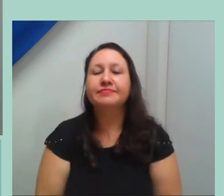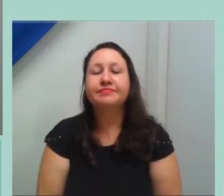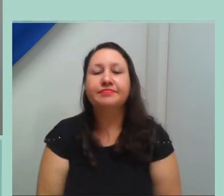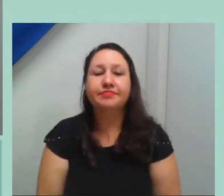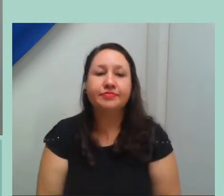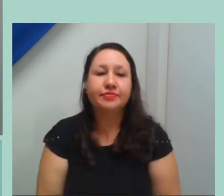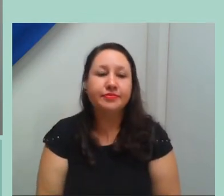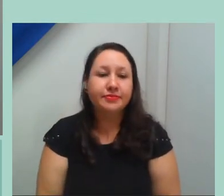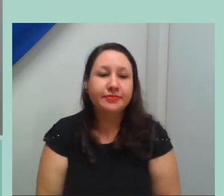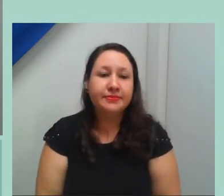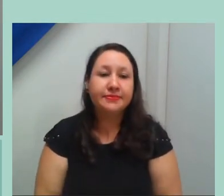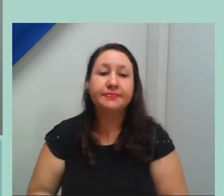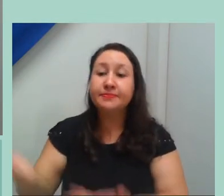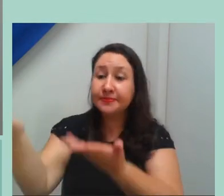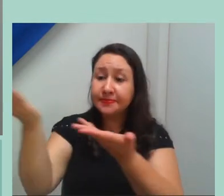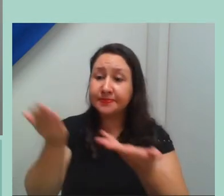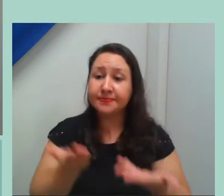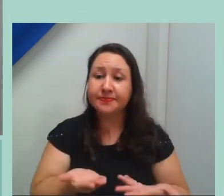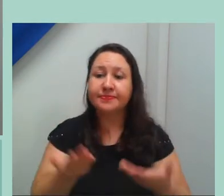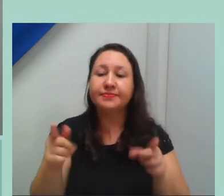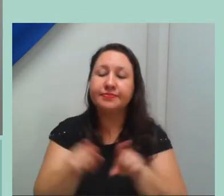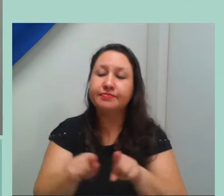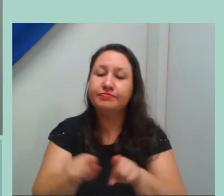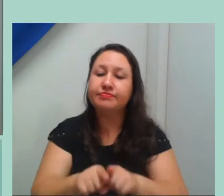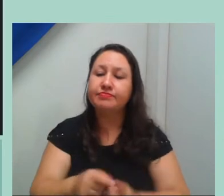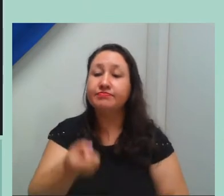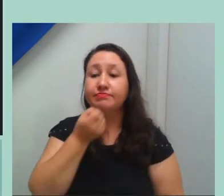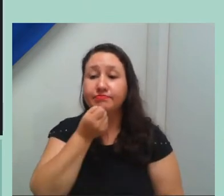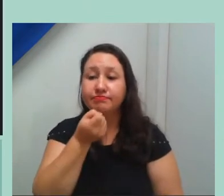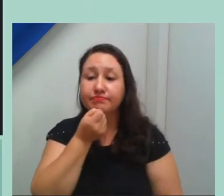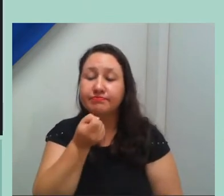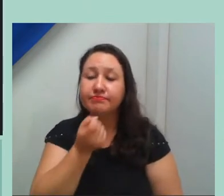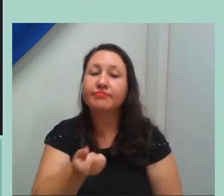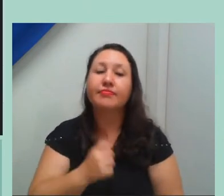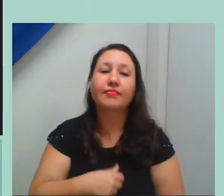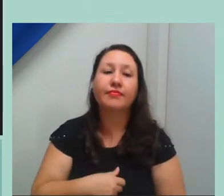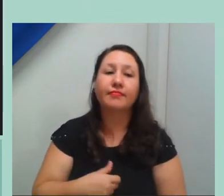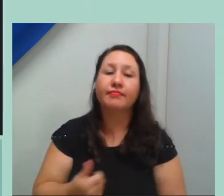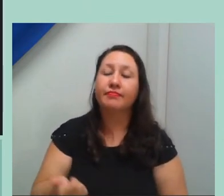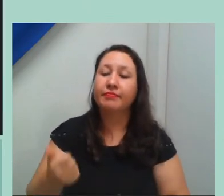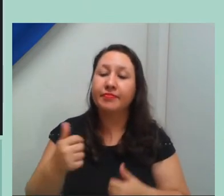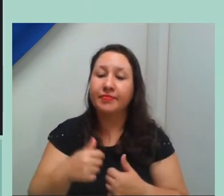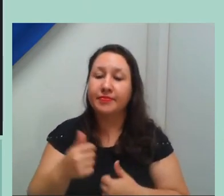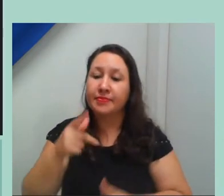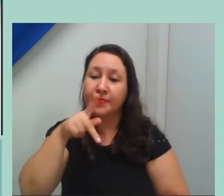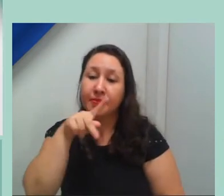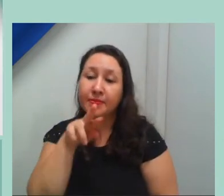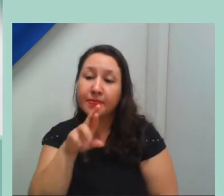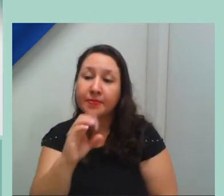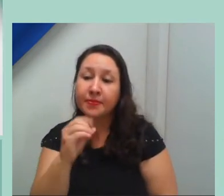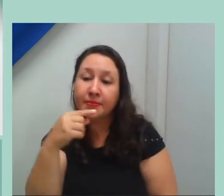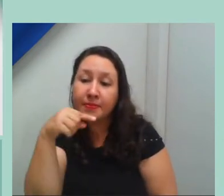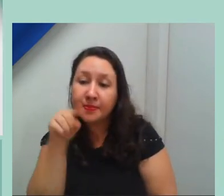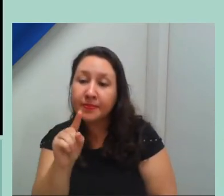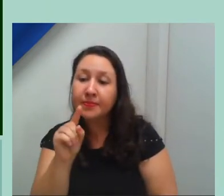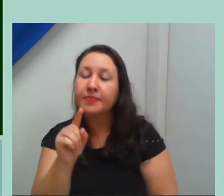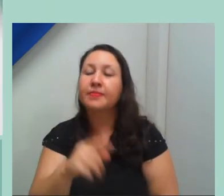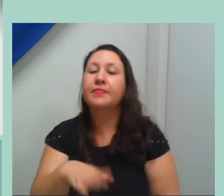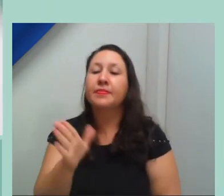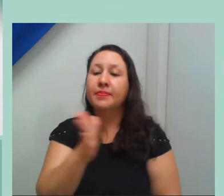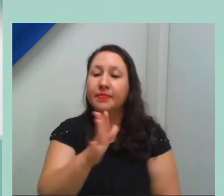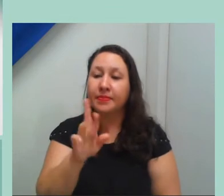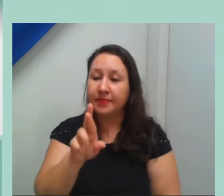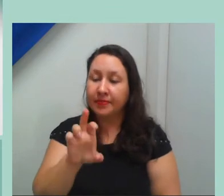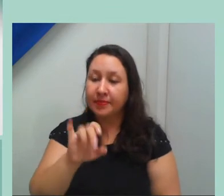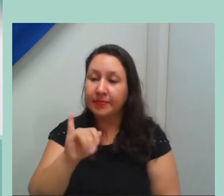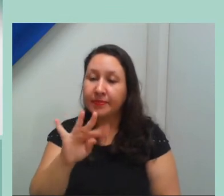Convido, então, para o seu pronunciamento, o pró-reitor de Planejamento e Desenvolvimento Institucional, Ubiraci da Silva Dantas,